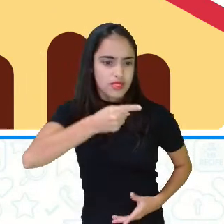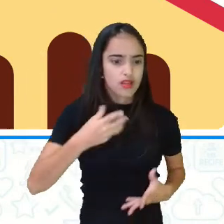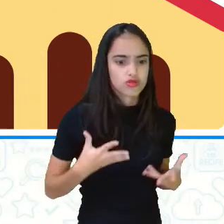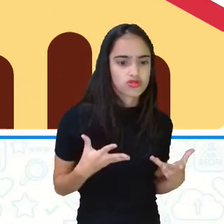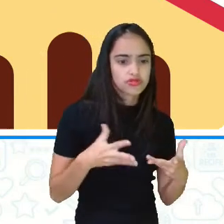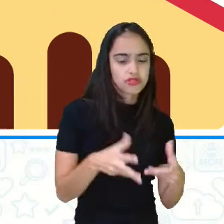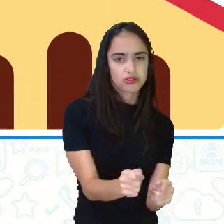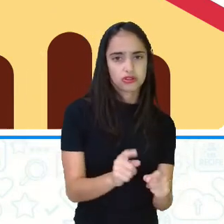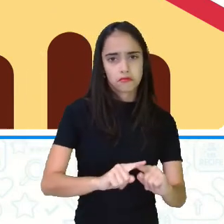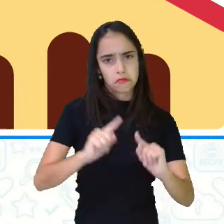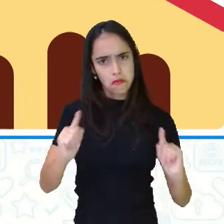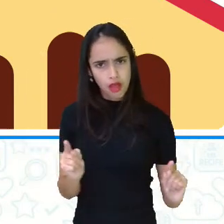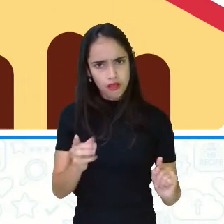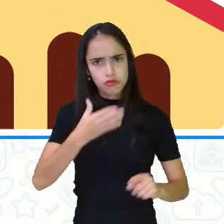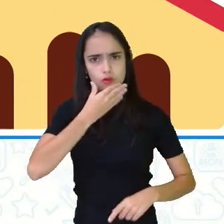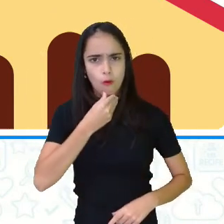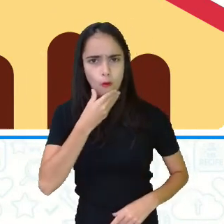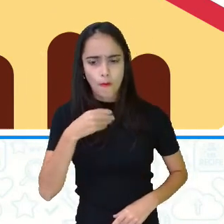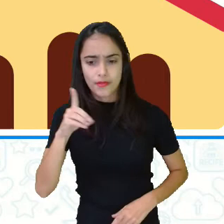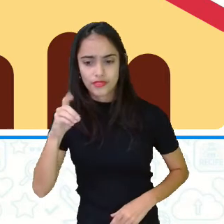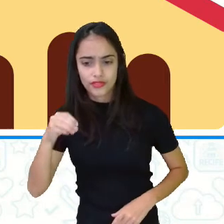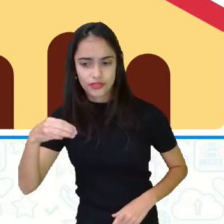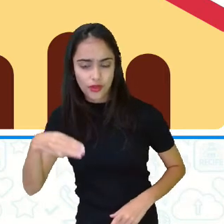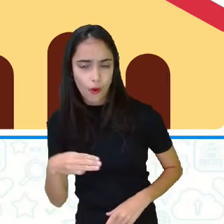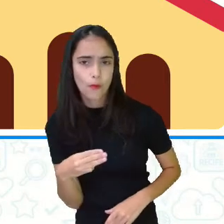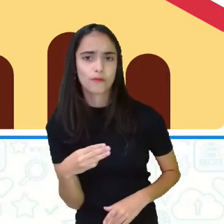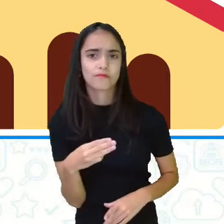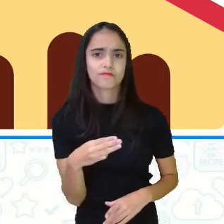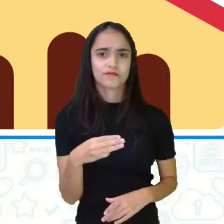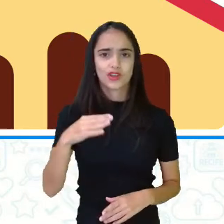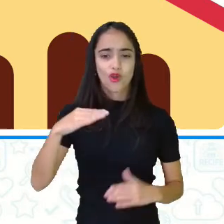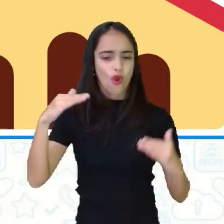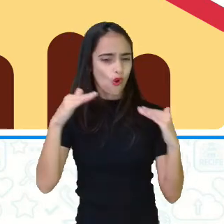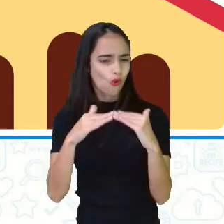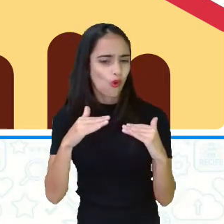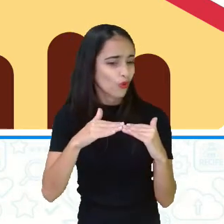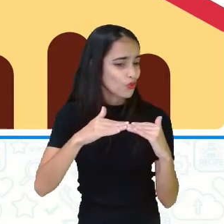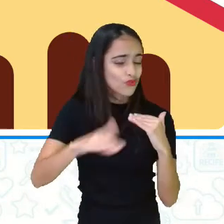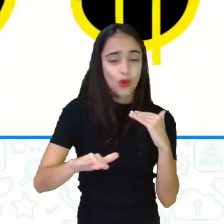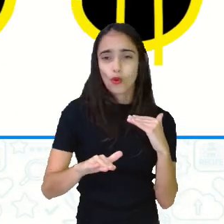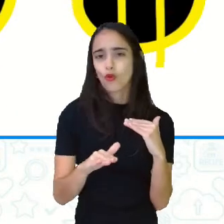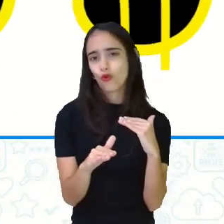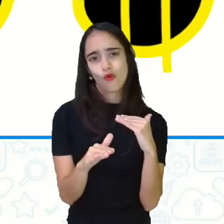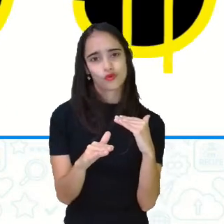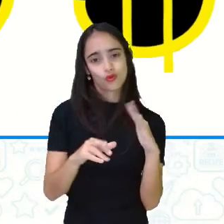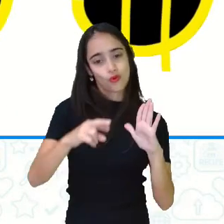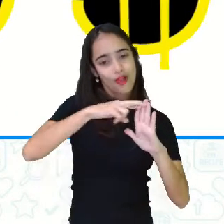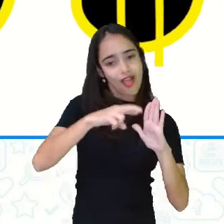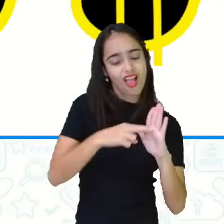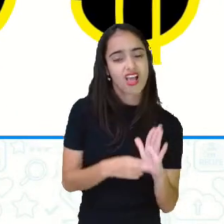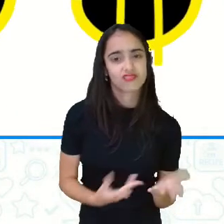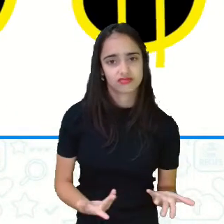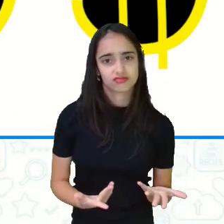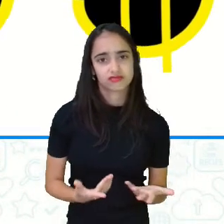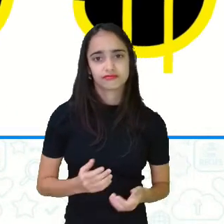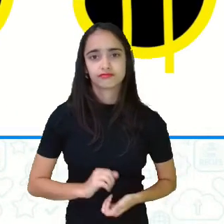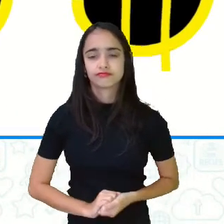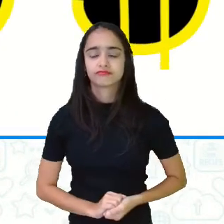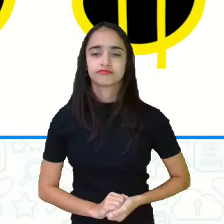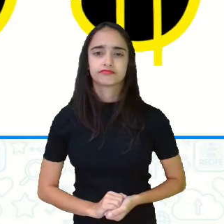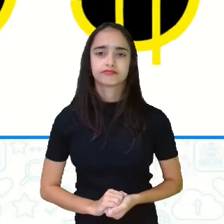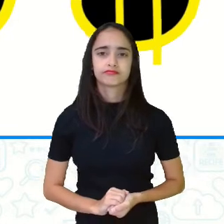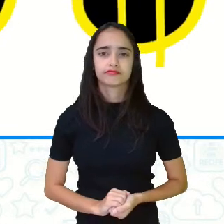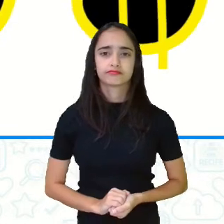não concordou com a norma que o Papa Pio, que era o Papa daquele tempo, tinha colocado em ordem. E